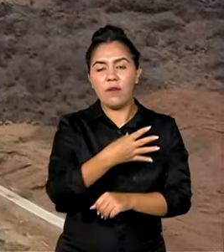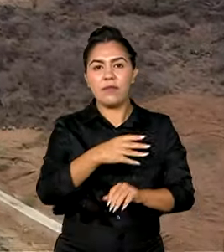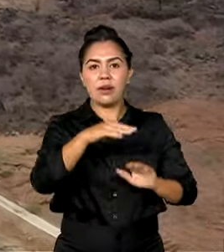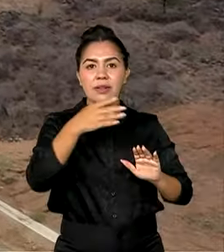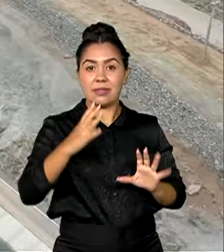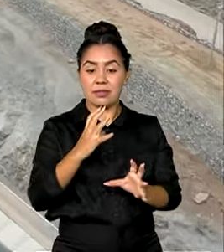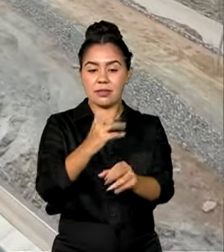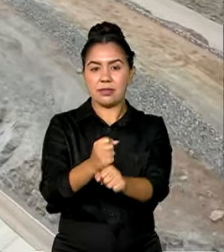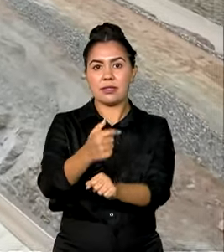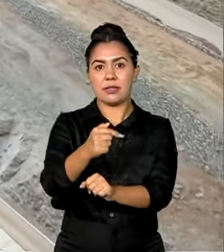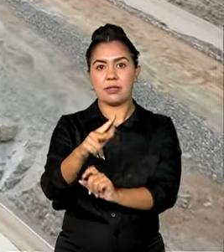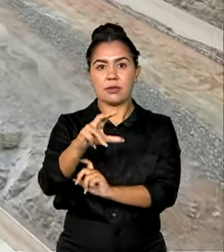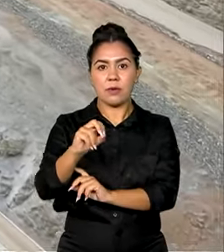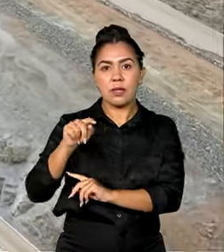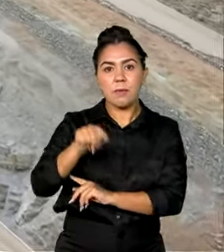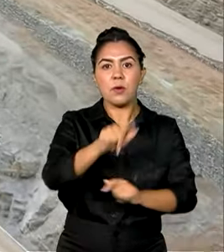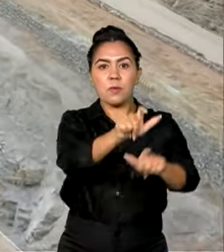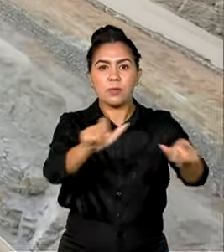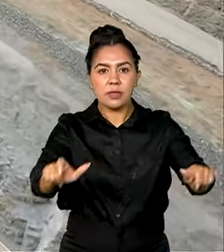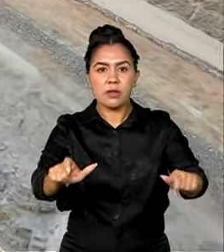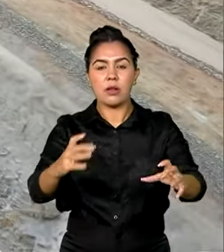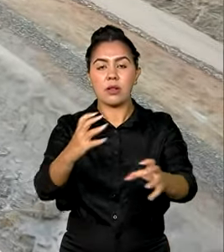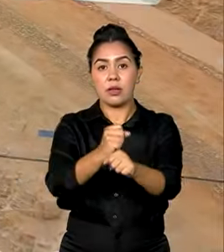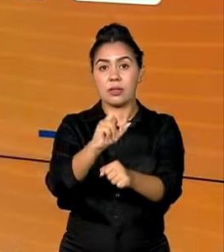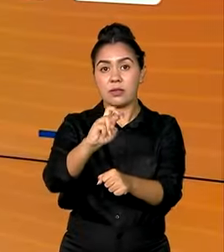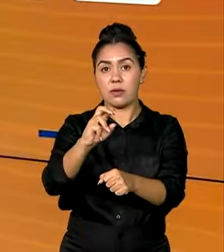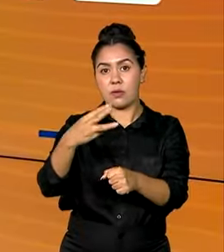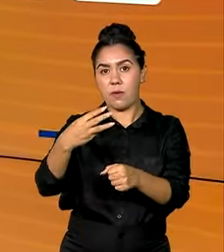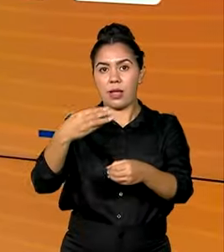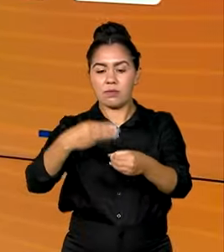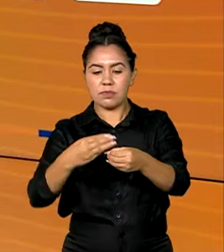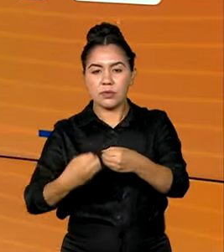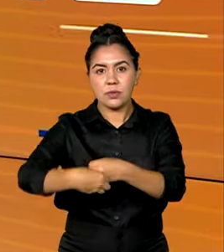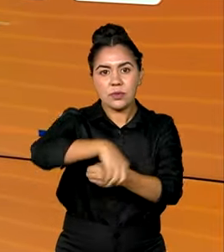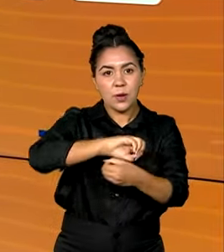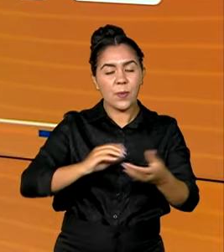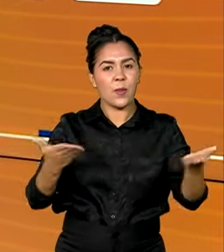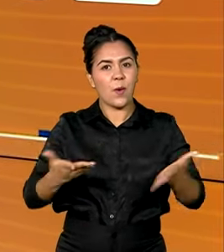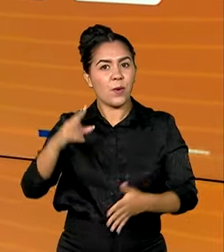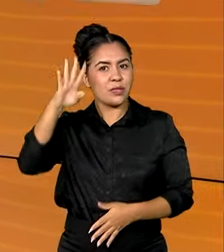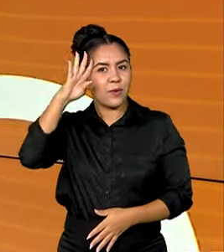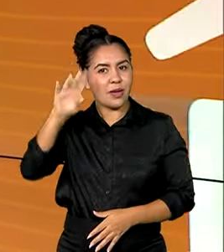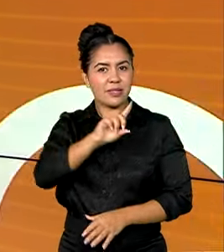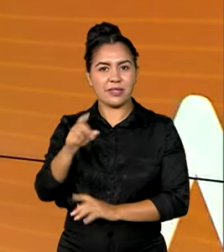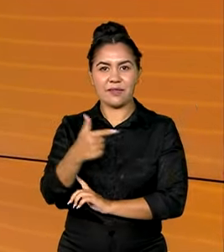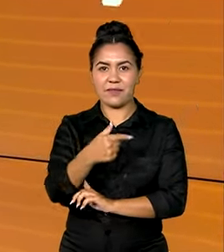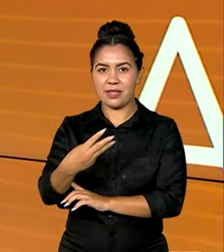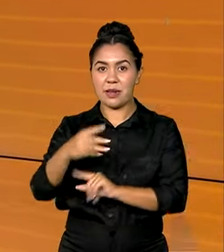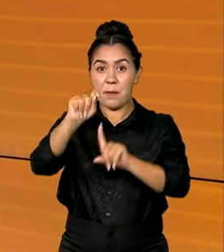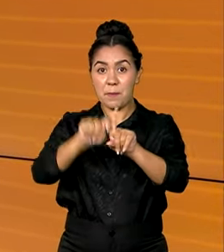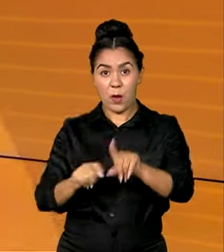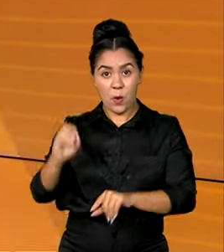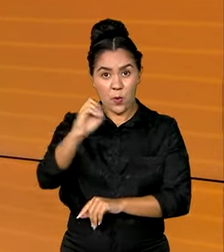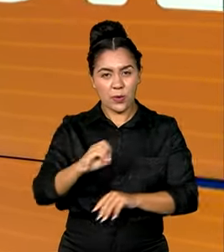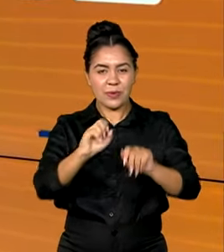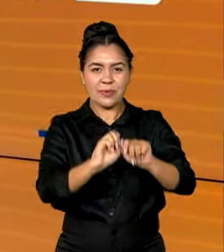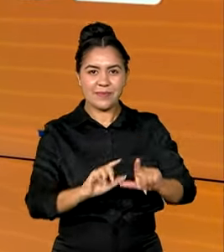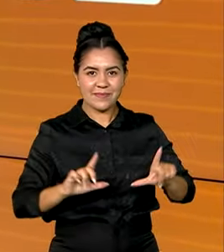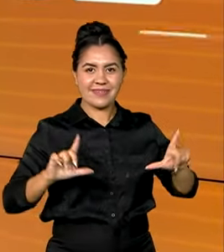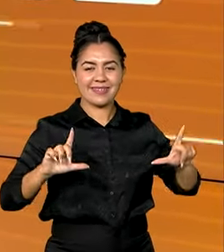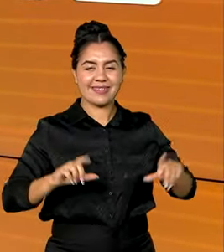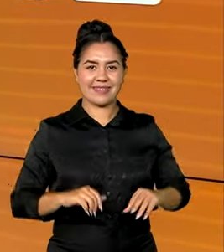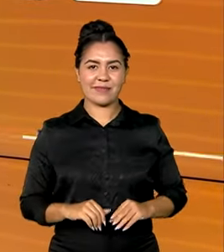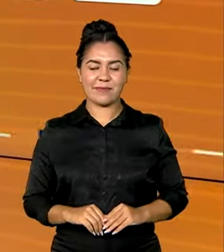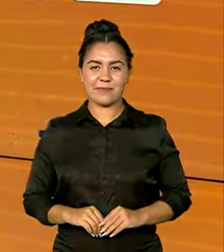mil pessoas de 54 cidades. Quarta-feira, 23 de outubro, o Brasil em Dia começa